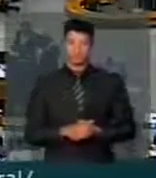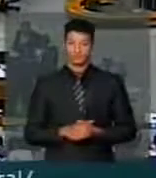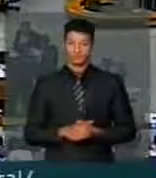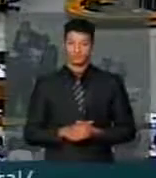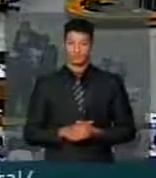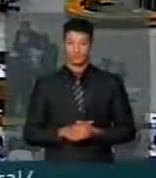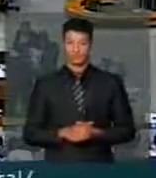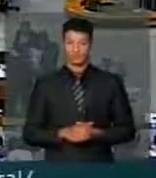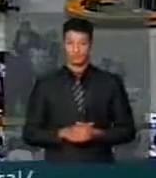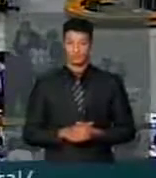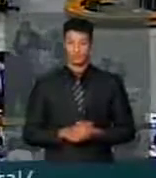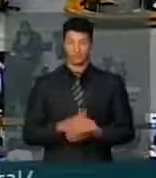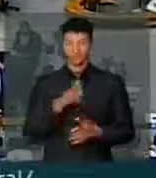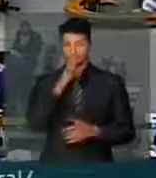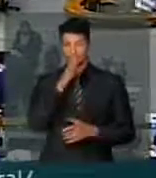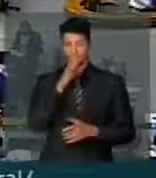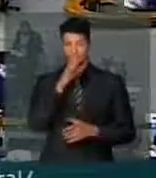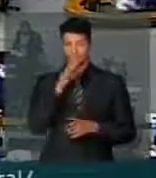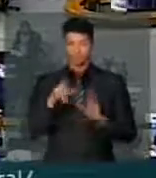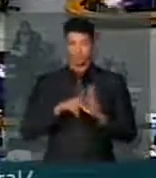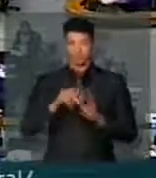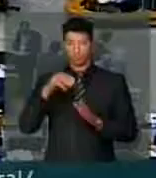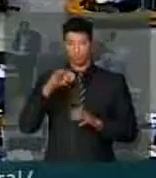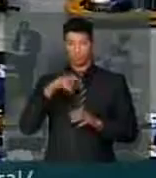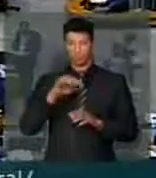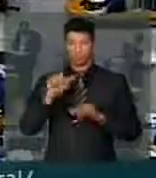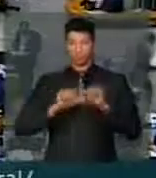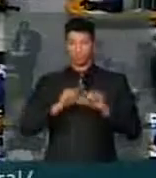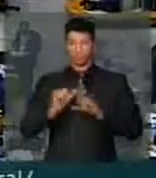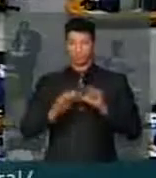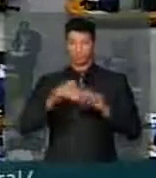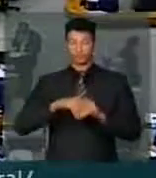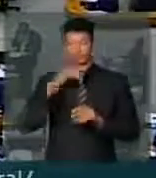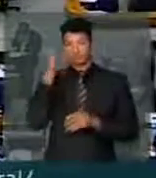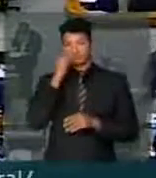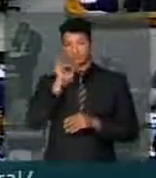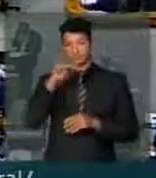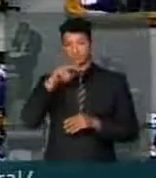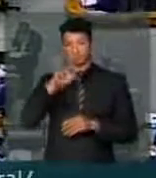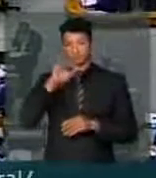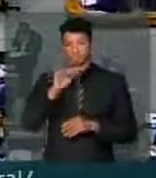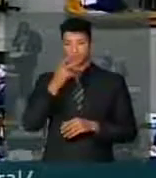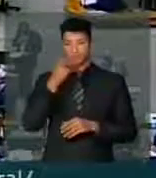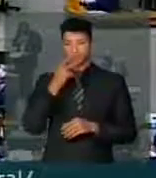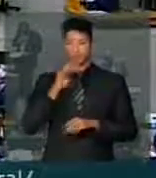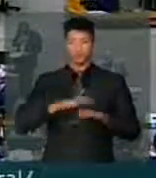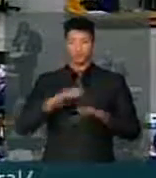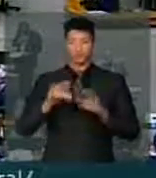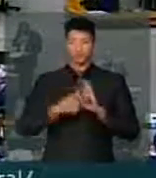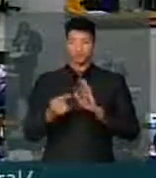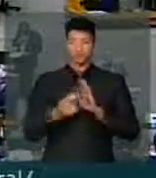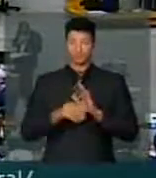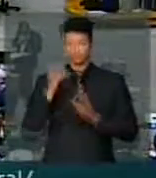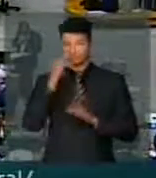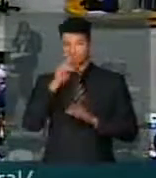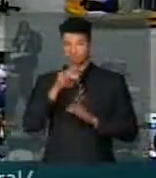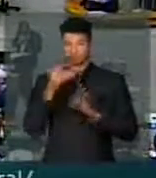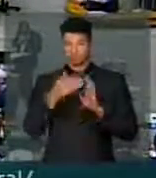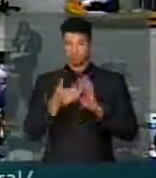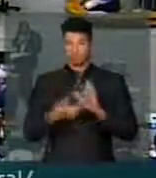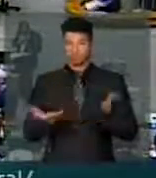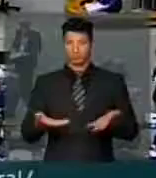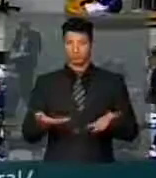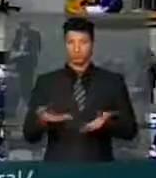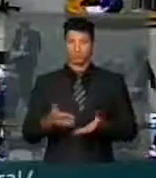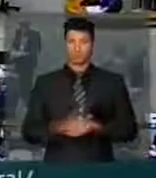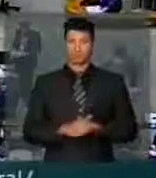Nós estamos acompanhando ainda a apreciação da mini reforma eleitoral, agora o deputado Índio da Costa fala sobre mais um destaque que os deputados vão apreciar